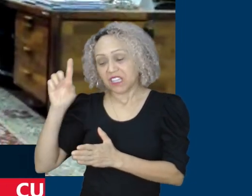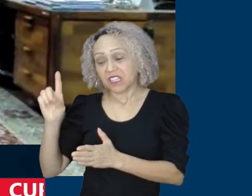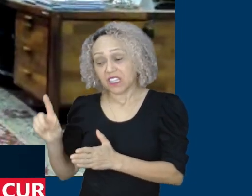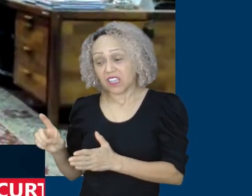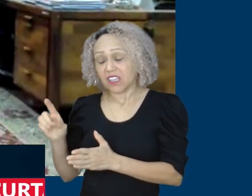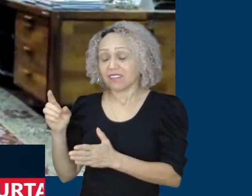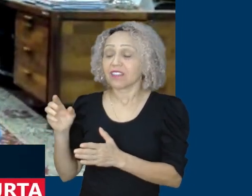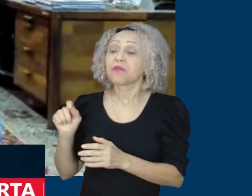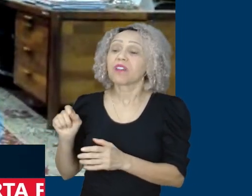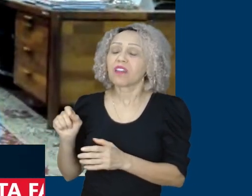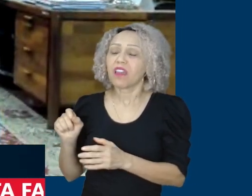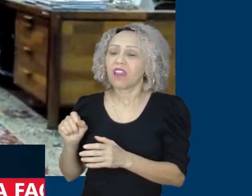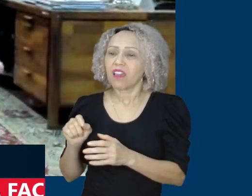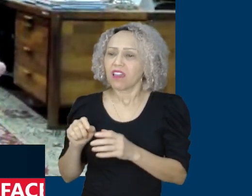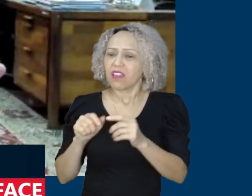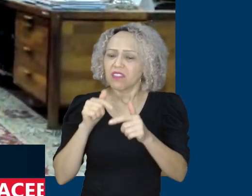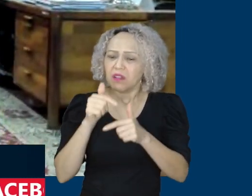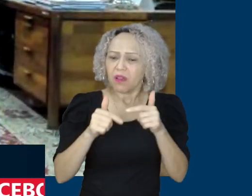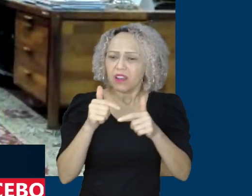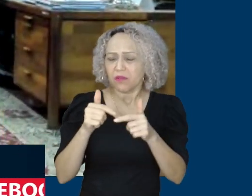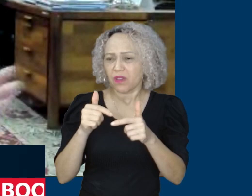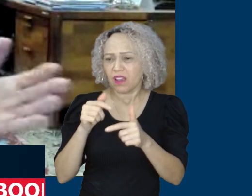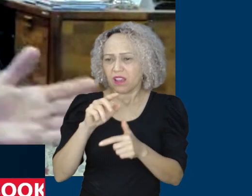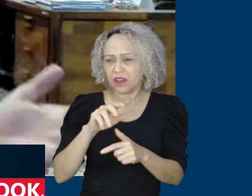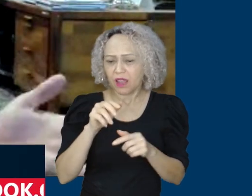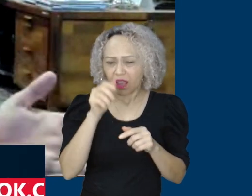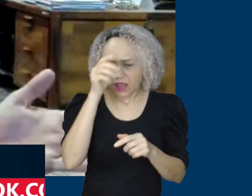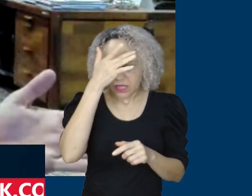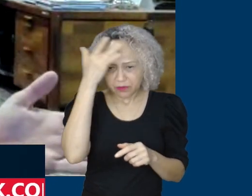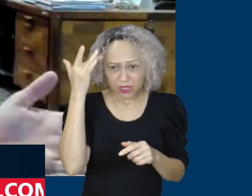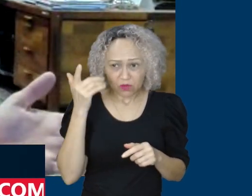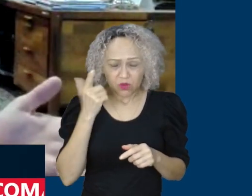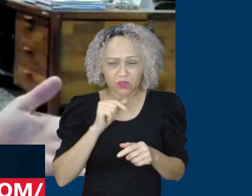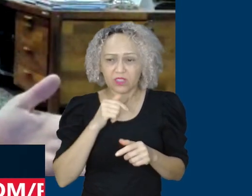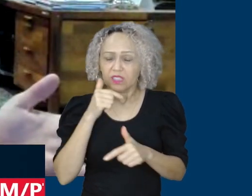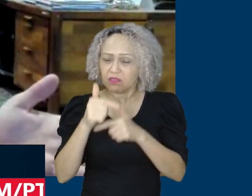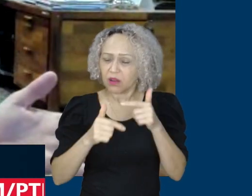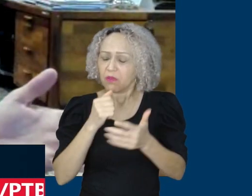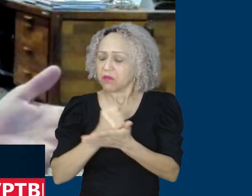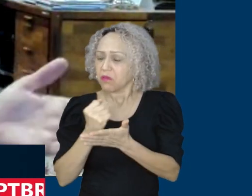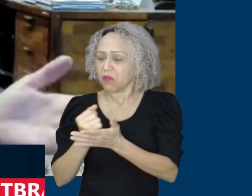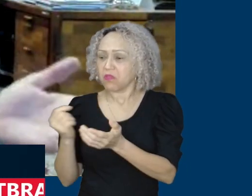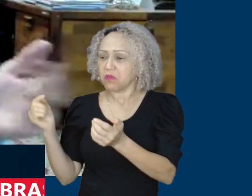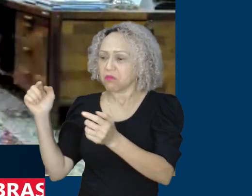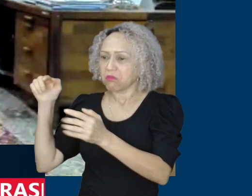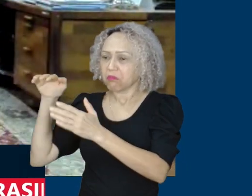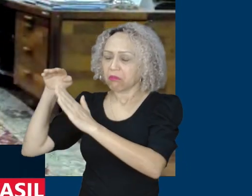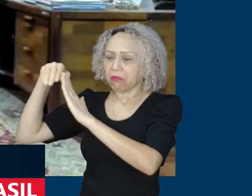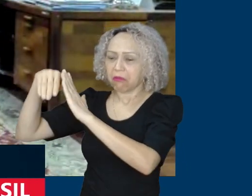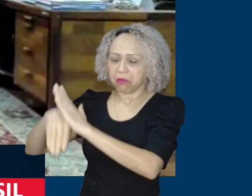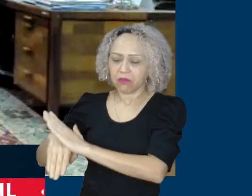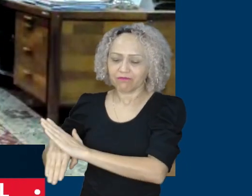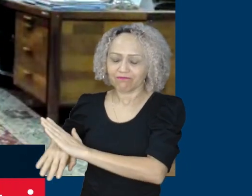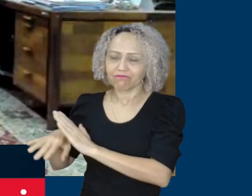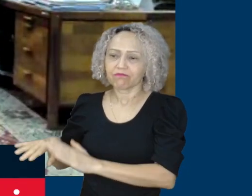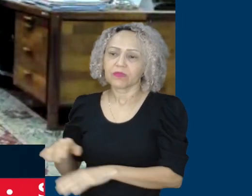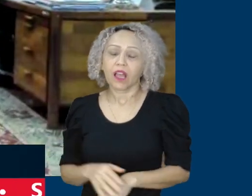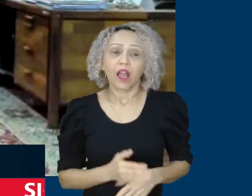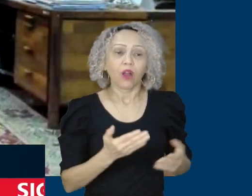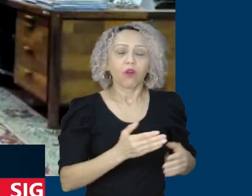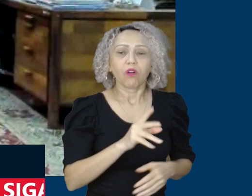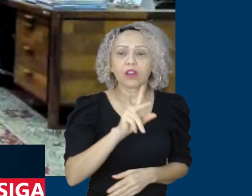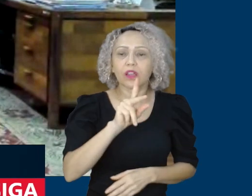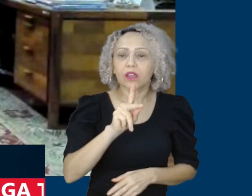agora, de novo dizendo, a economia que está projetada 0,9% do PIB, estamos falando da possibilidade de 2